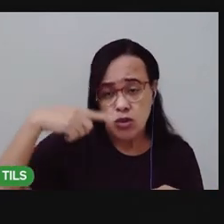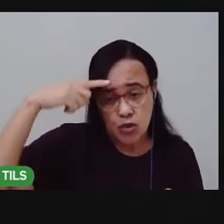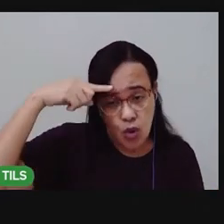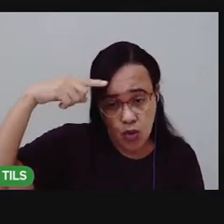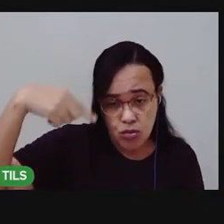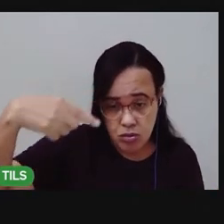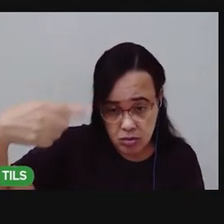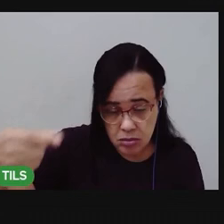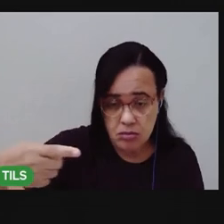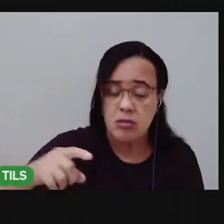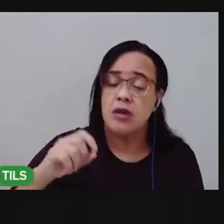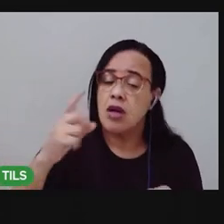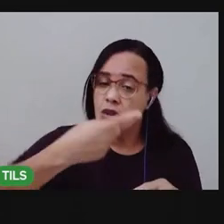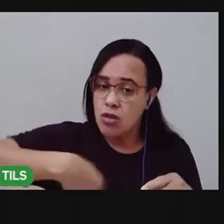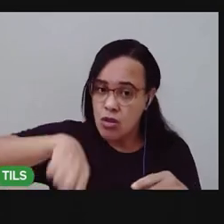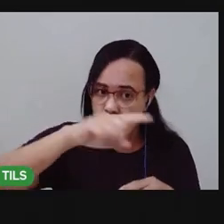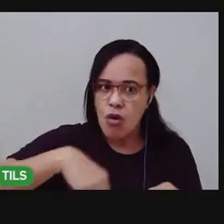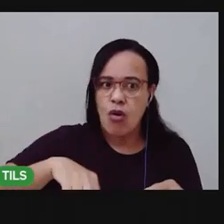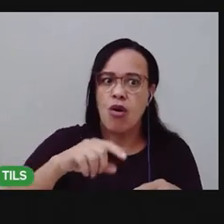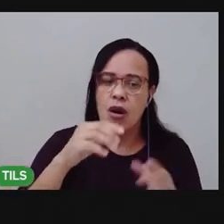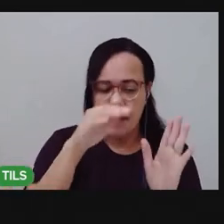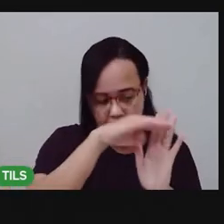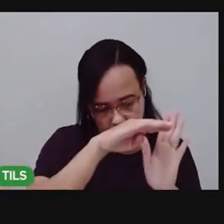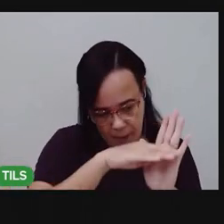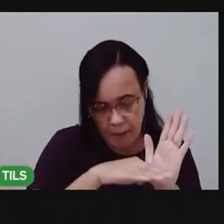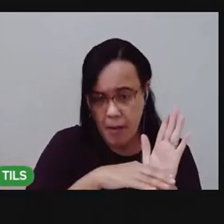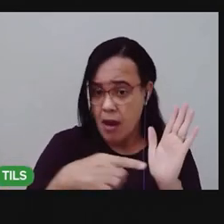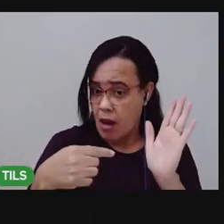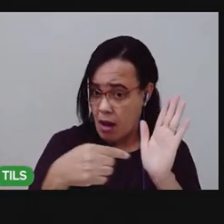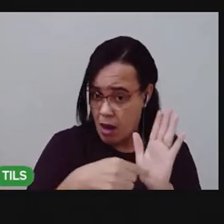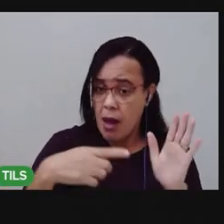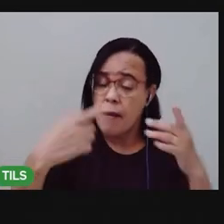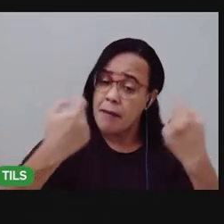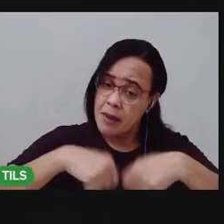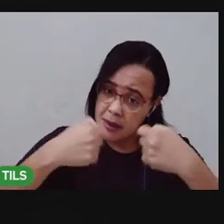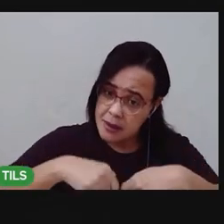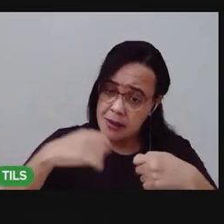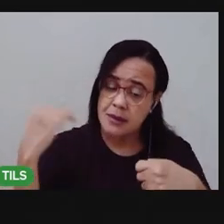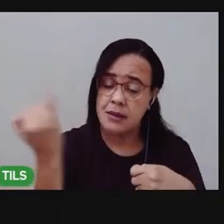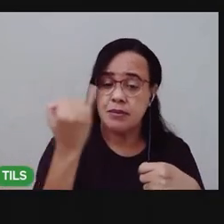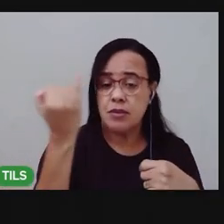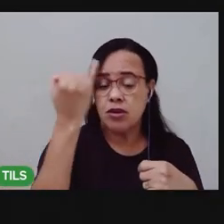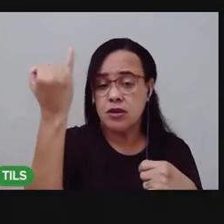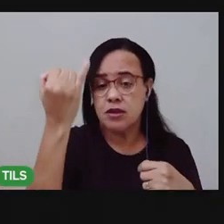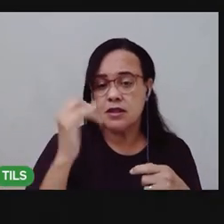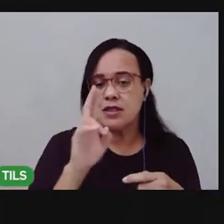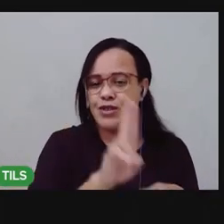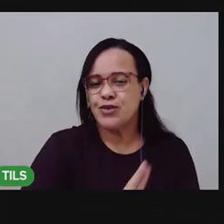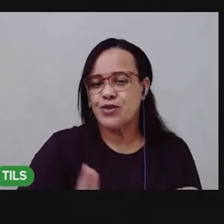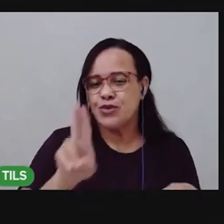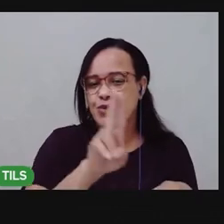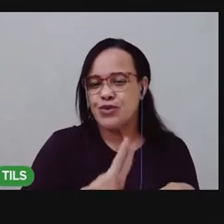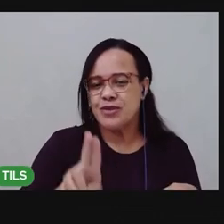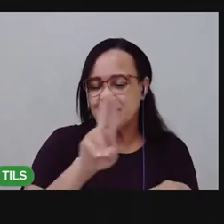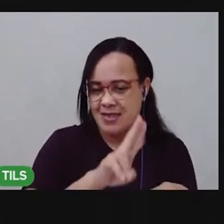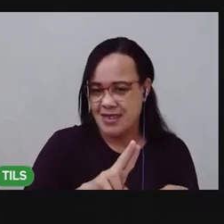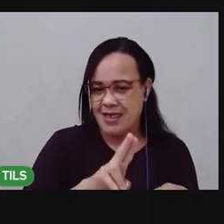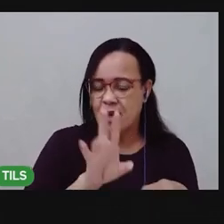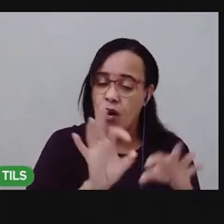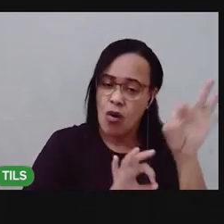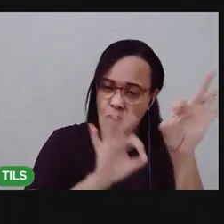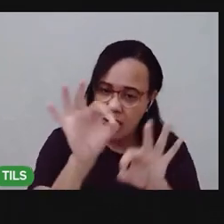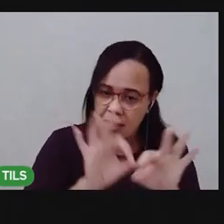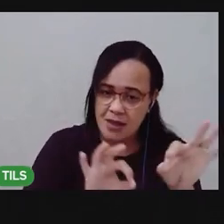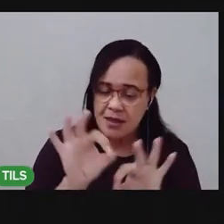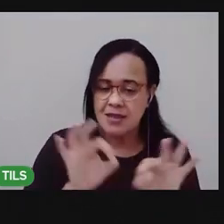organizar a nossa rotina. E que, inclusive, você pode utilizar a lista para organizar os seus brinquedos.